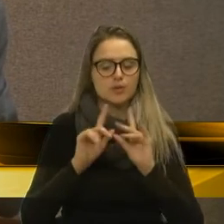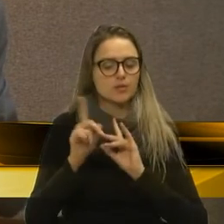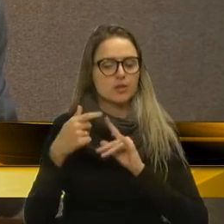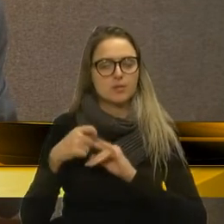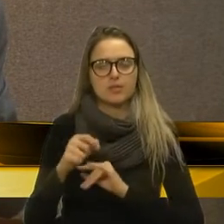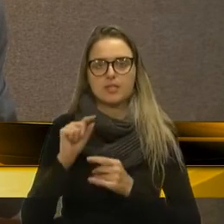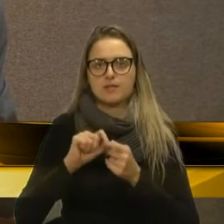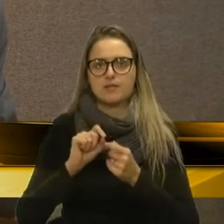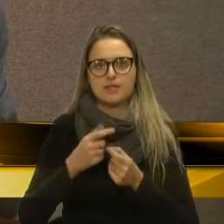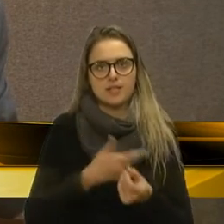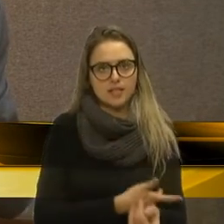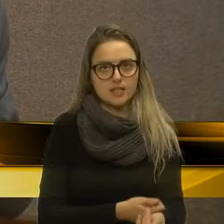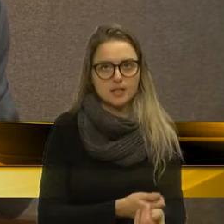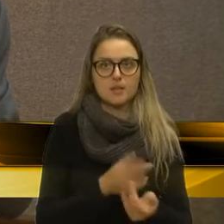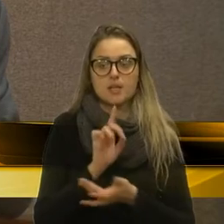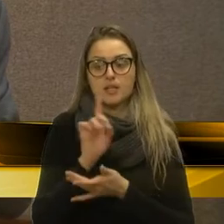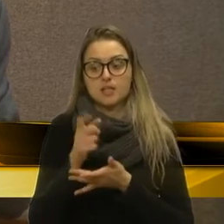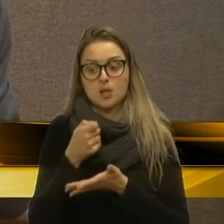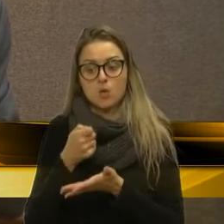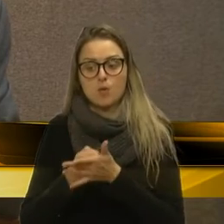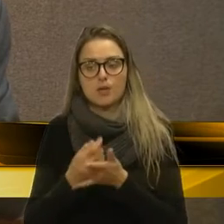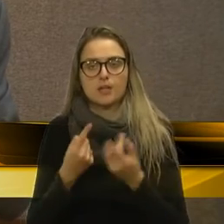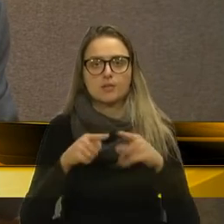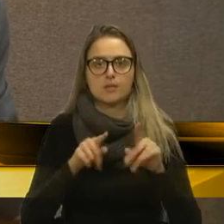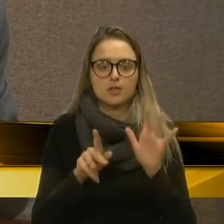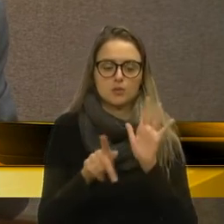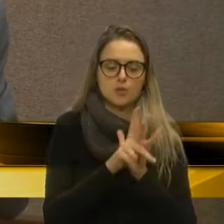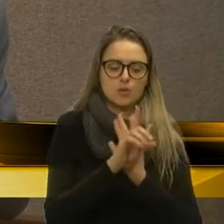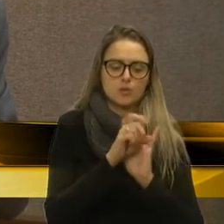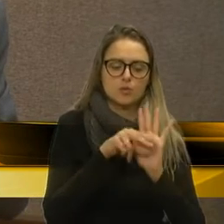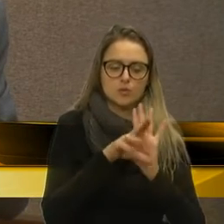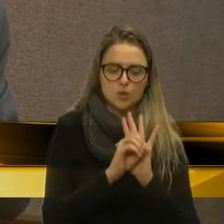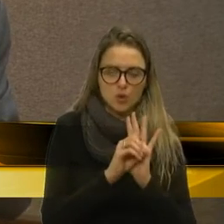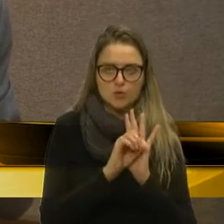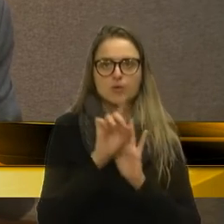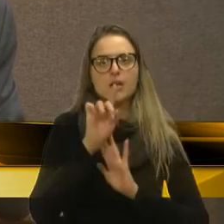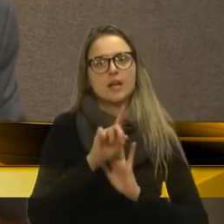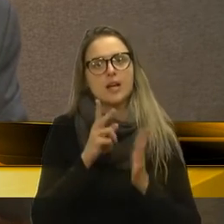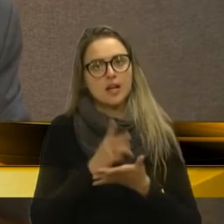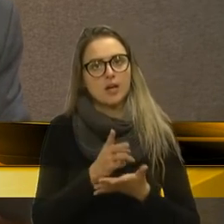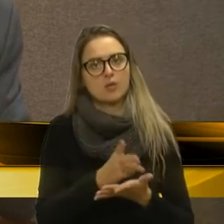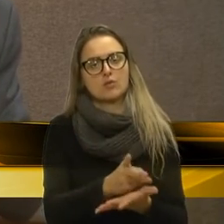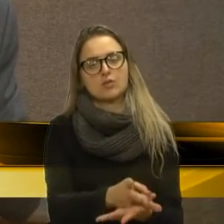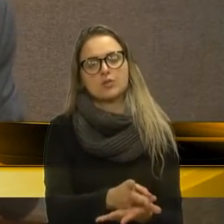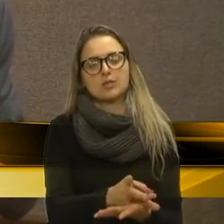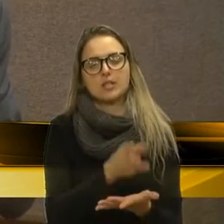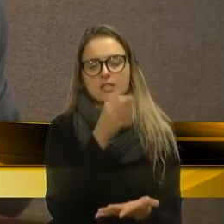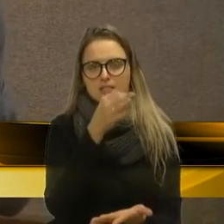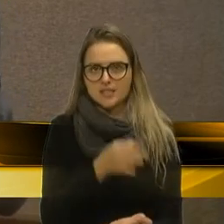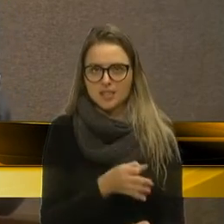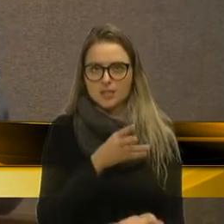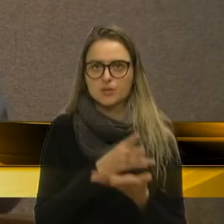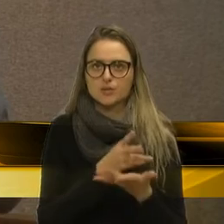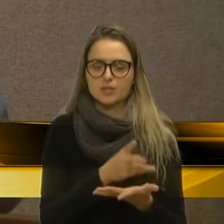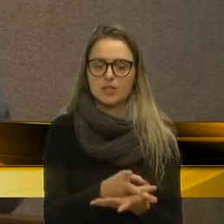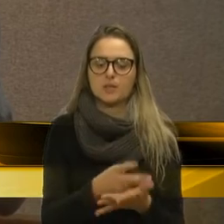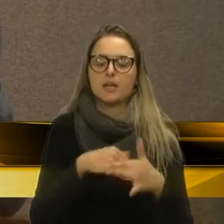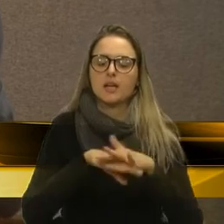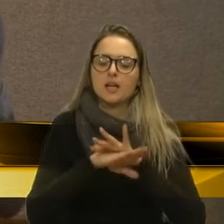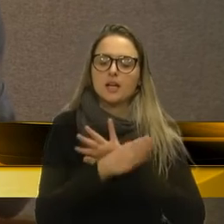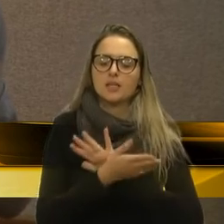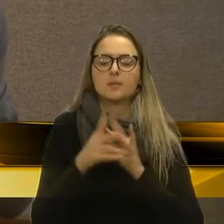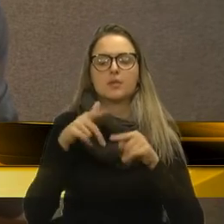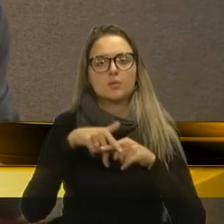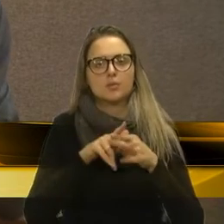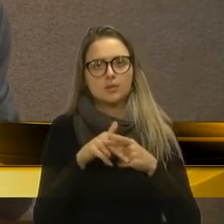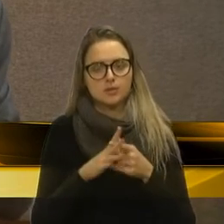Ademais, mesmo com a desobrigação, cabe ao proprietário a manutenção constante e tratamento dentro do padrão adequado à